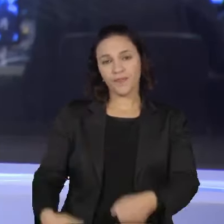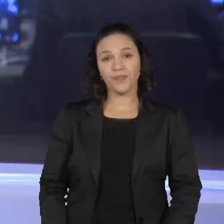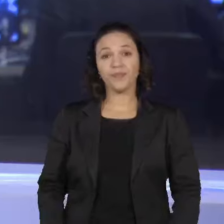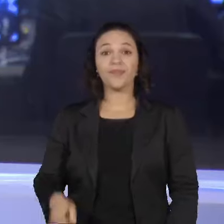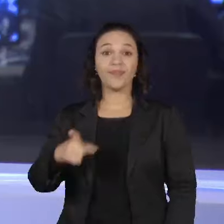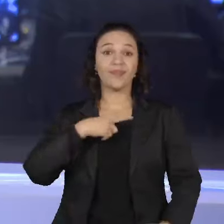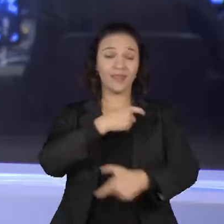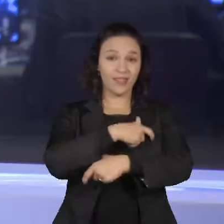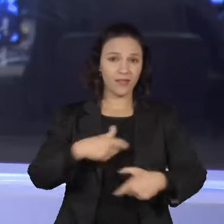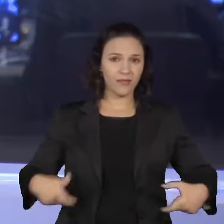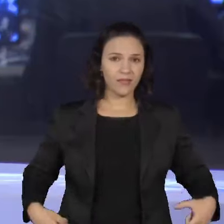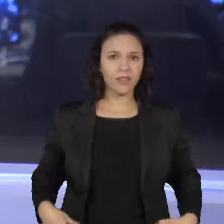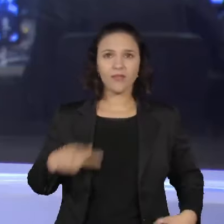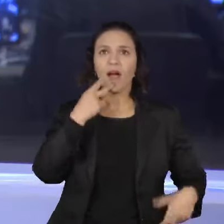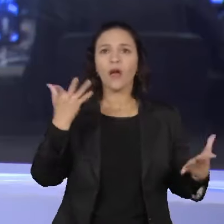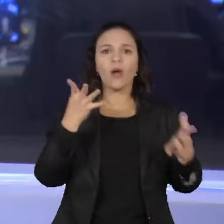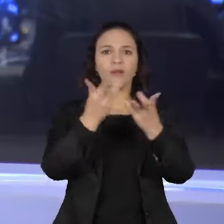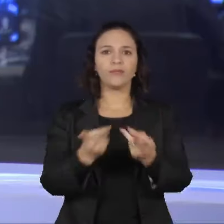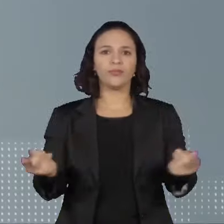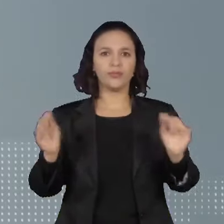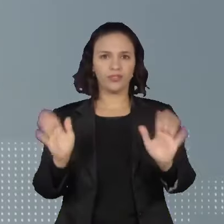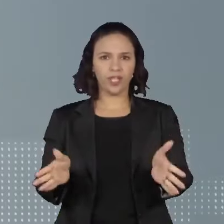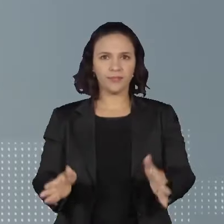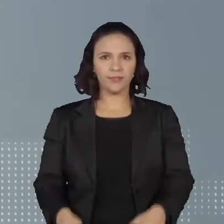a Defesa Civil, não há mais focos ativos.